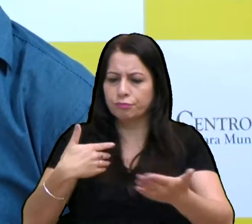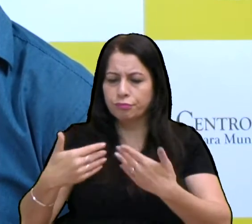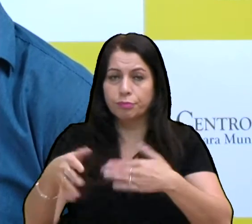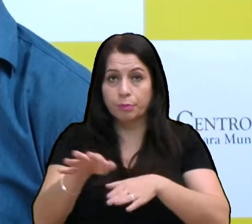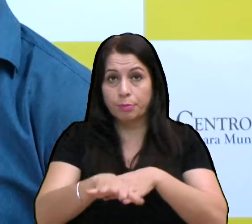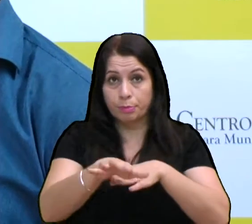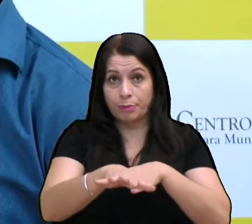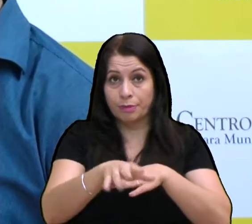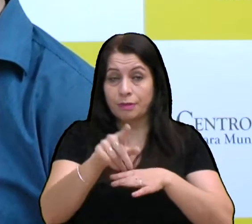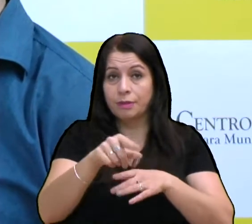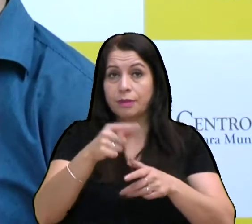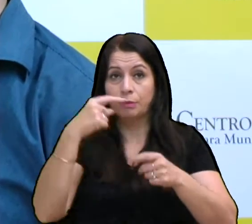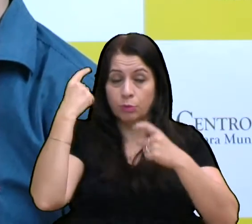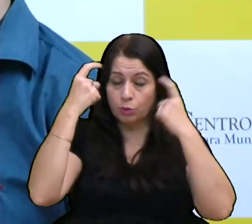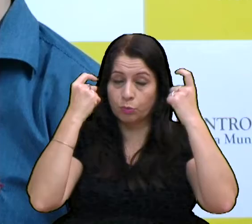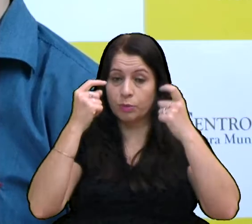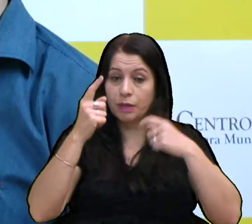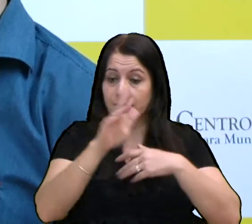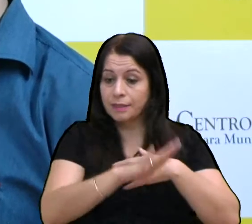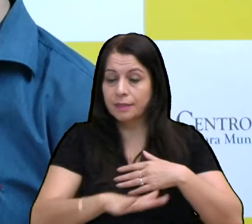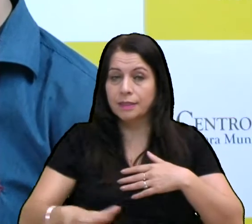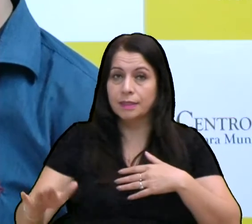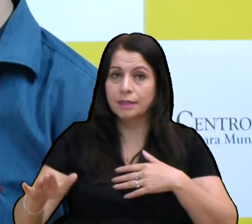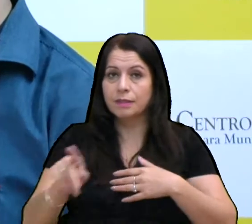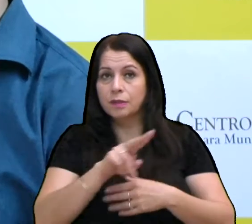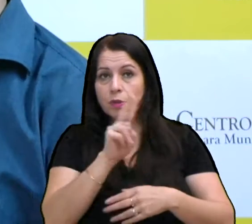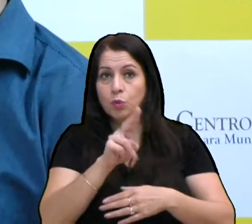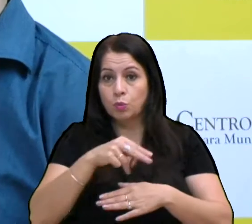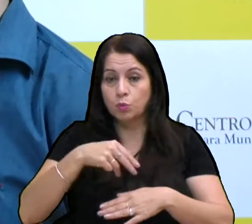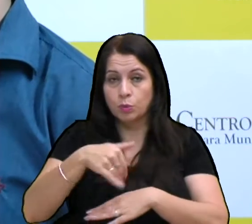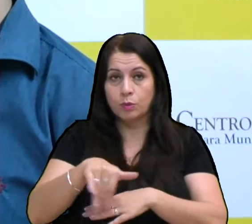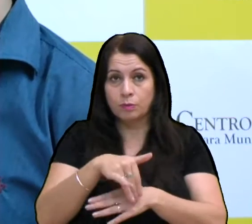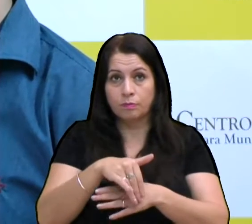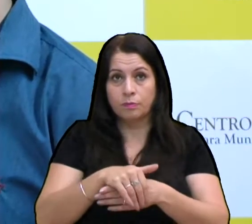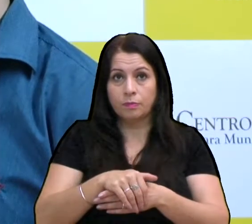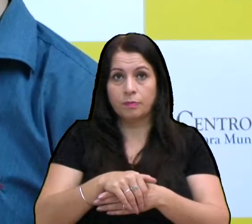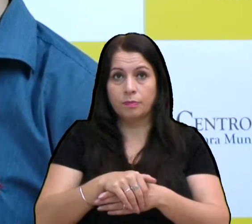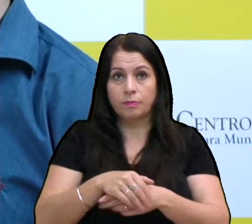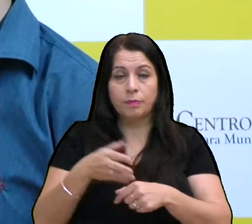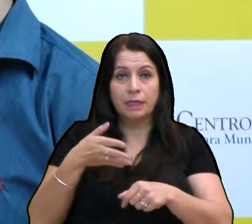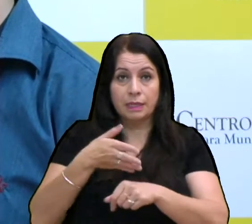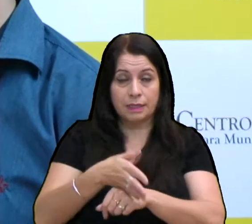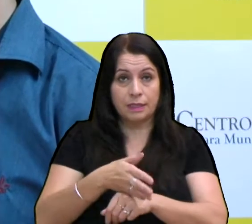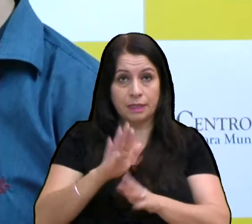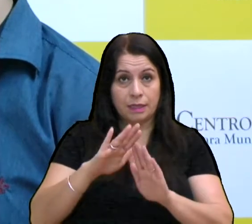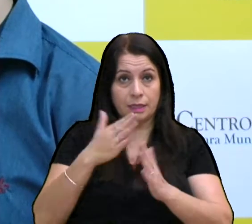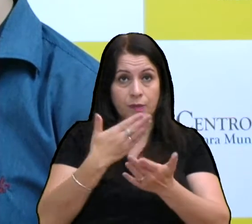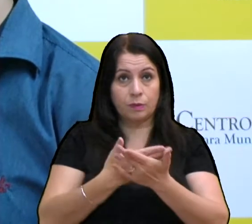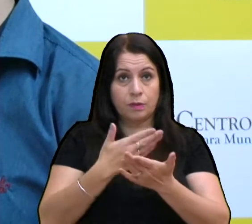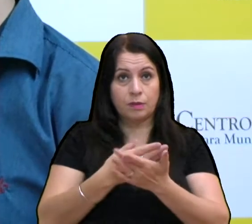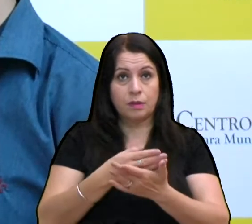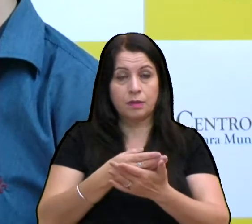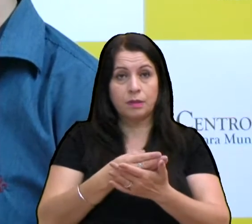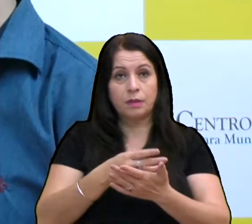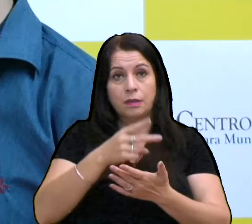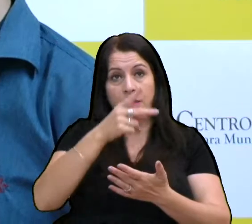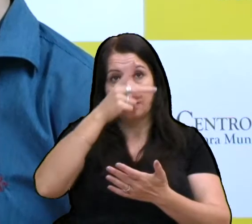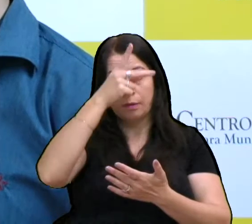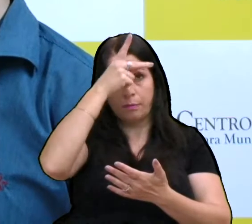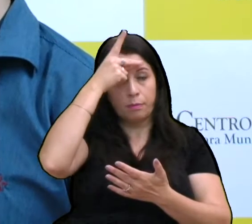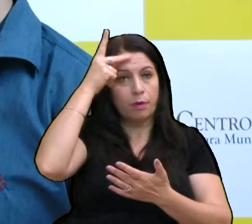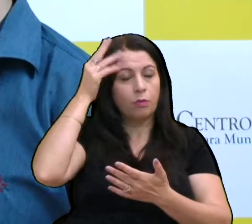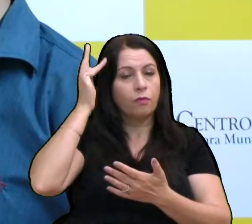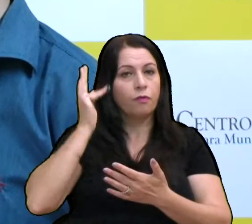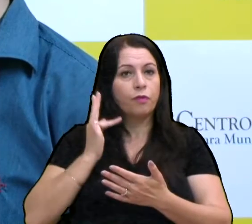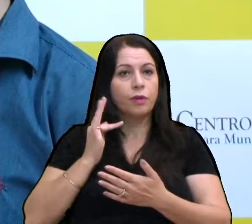preocupa bastante é as crianças, que elas usam essa rua para acessar a Escola Paulo Freire, também estão sempre